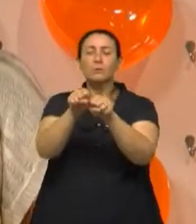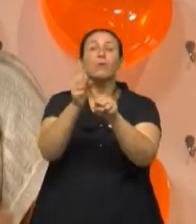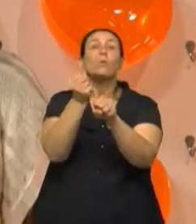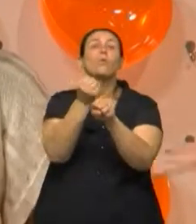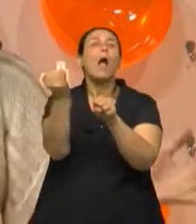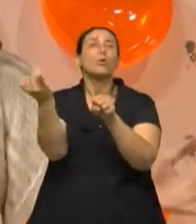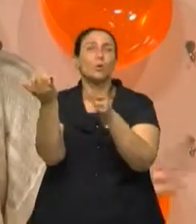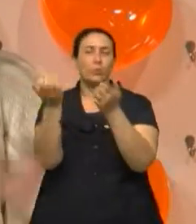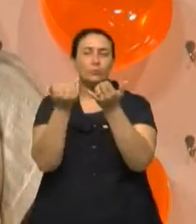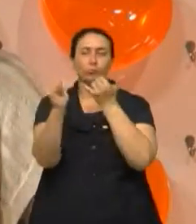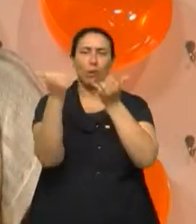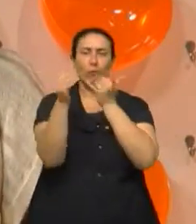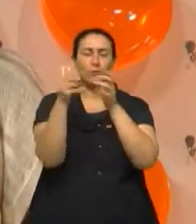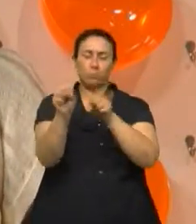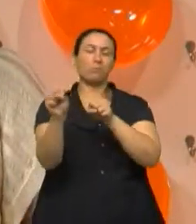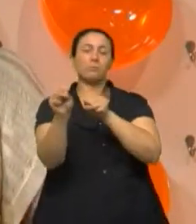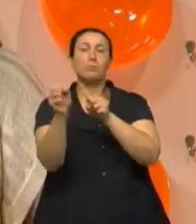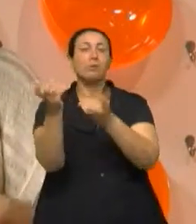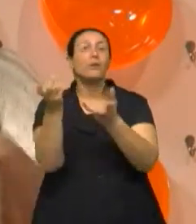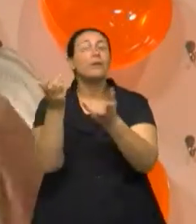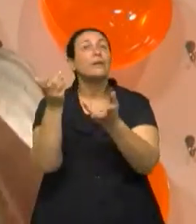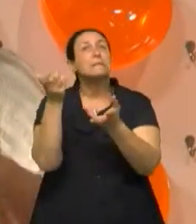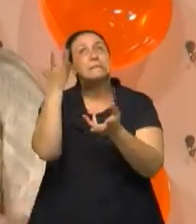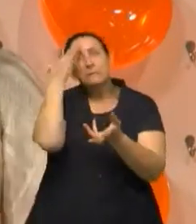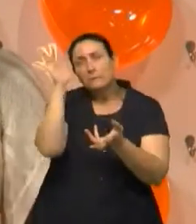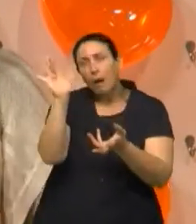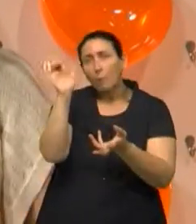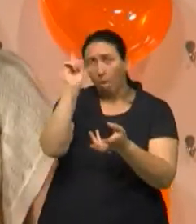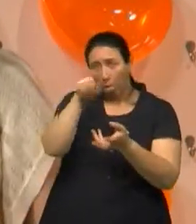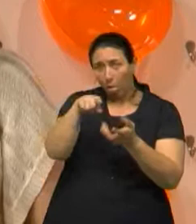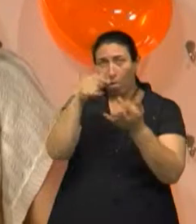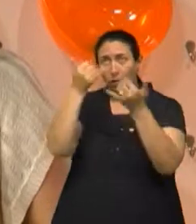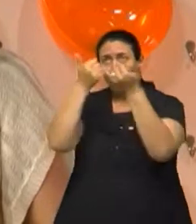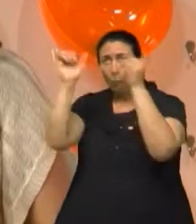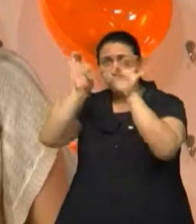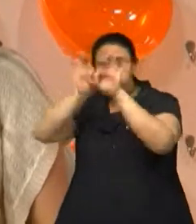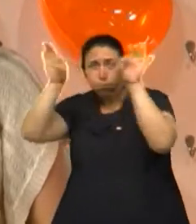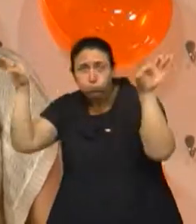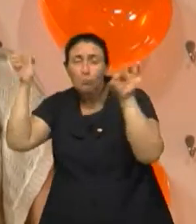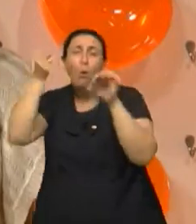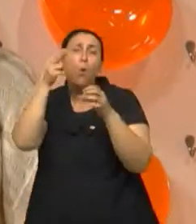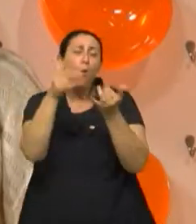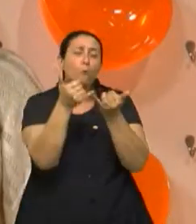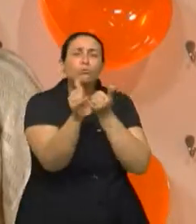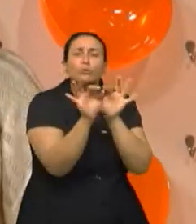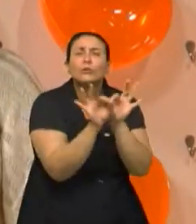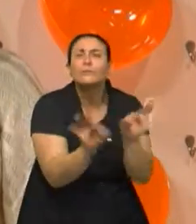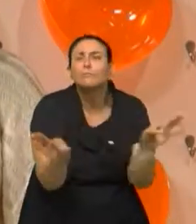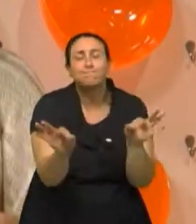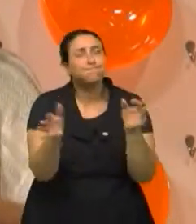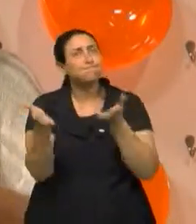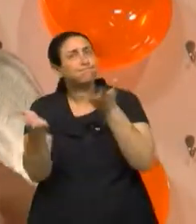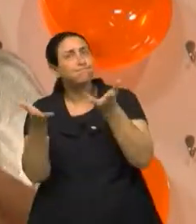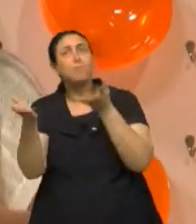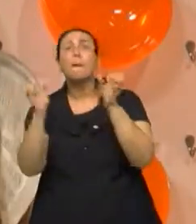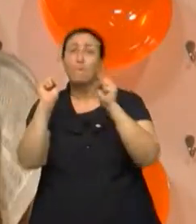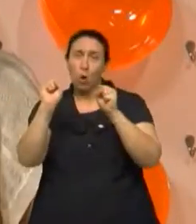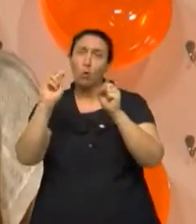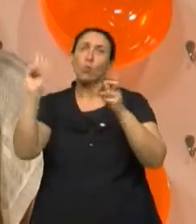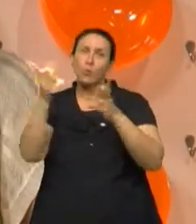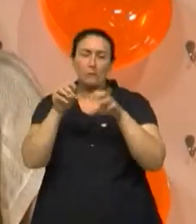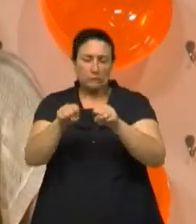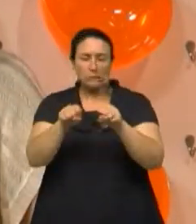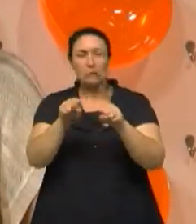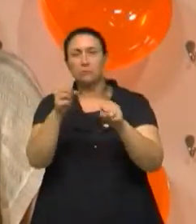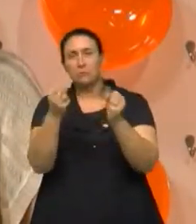corrente, se é uma tomada simples domiciliar ou se é uma rede de alta tensão, né? Então, pode causar desde uma queimadura local